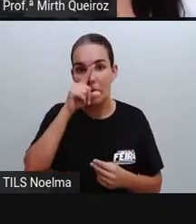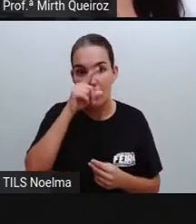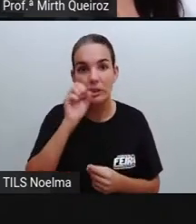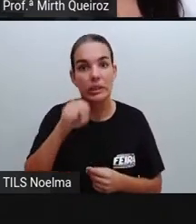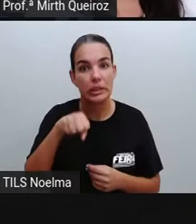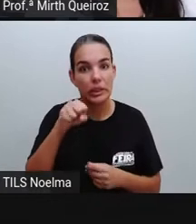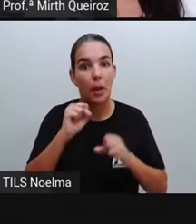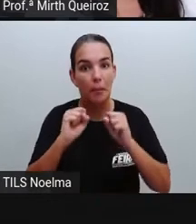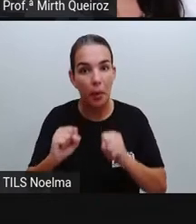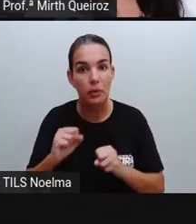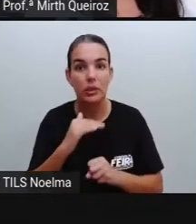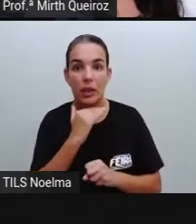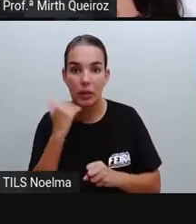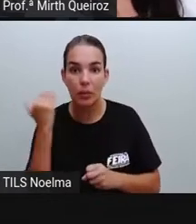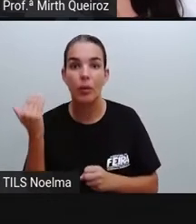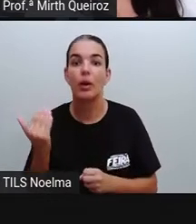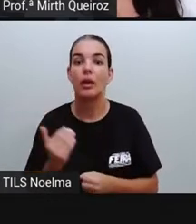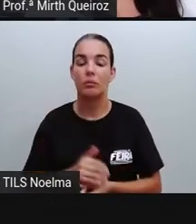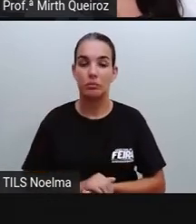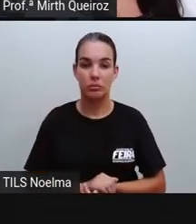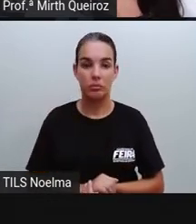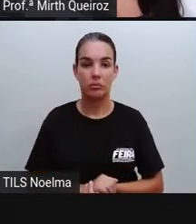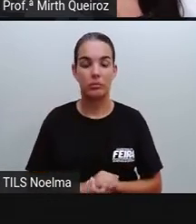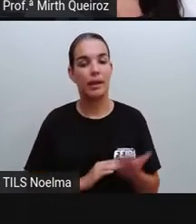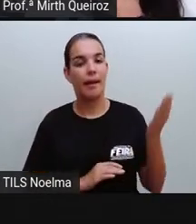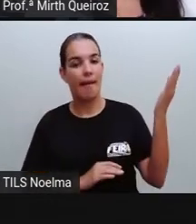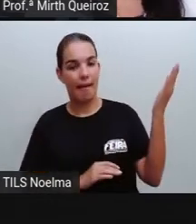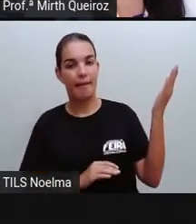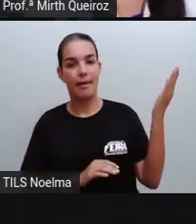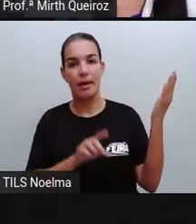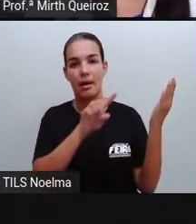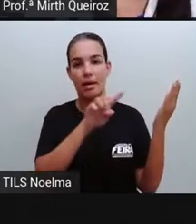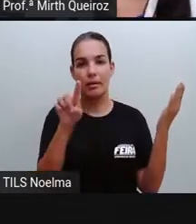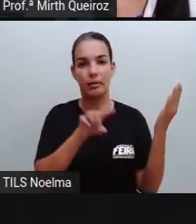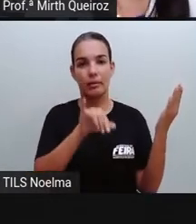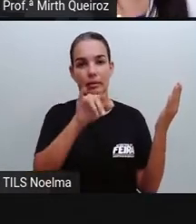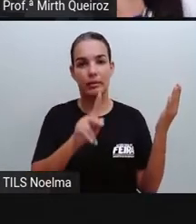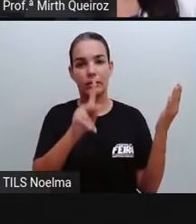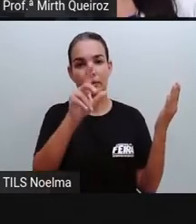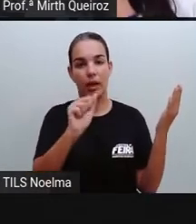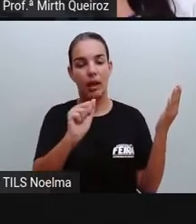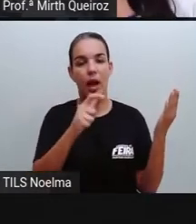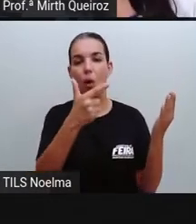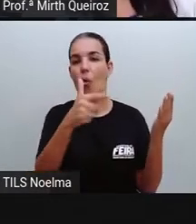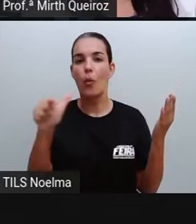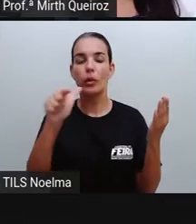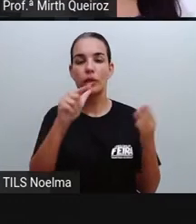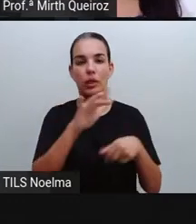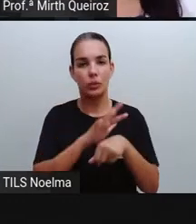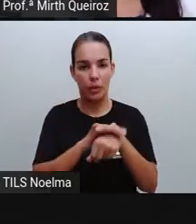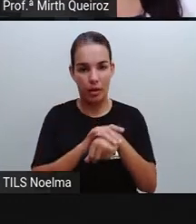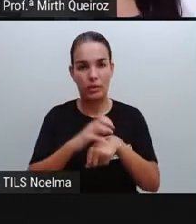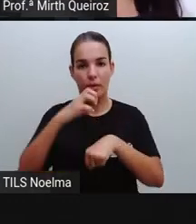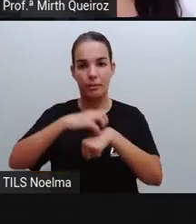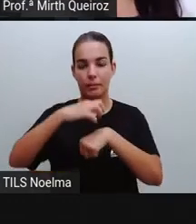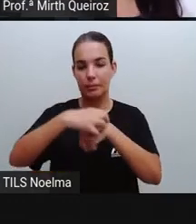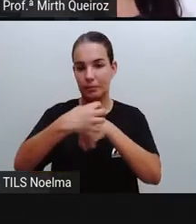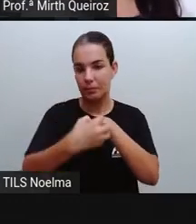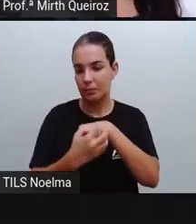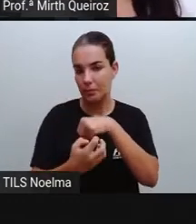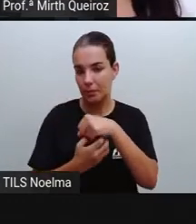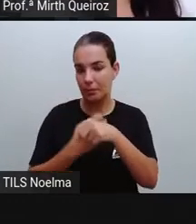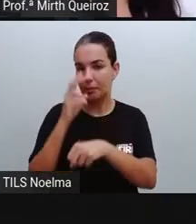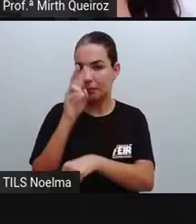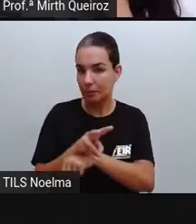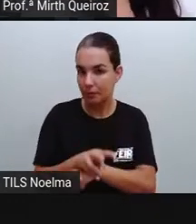pode até causar a morte. E a zika? A zika é outro tipo de doença que é causada,